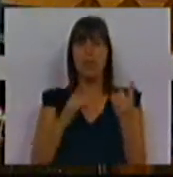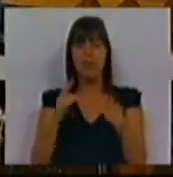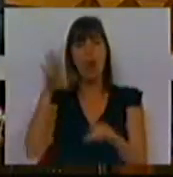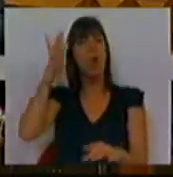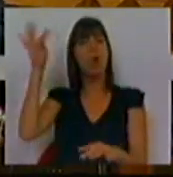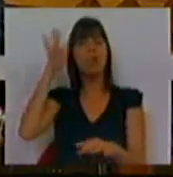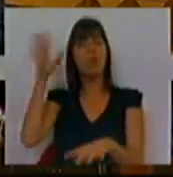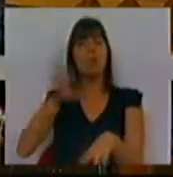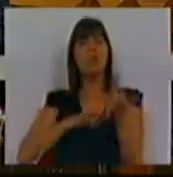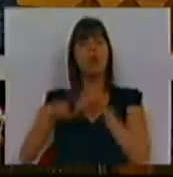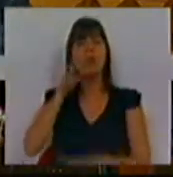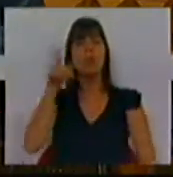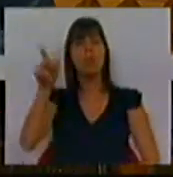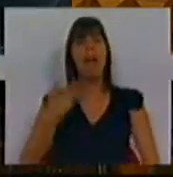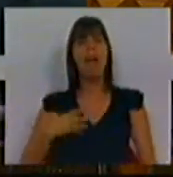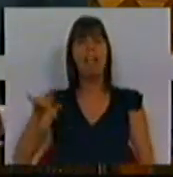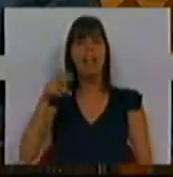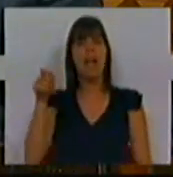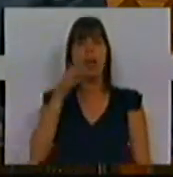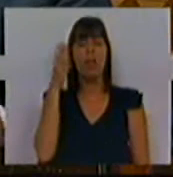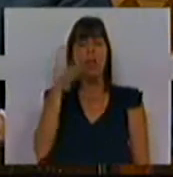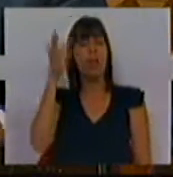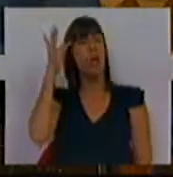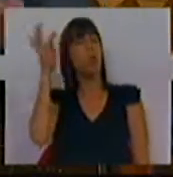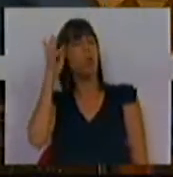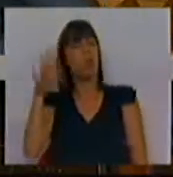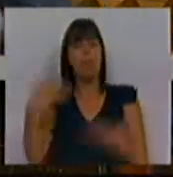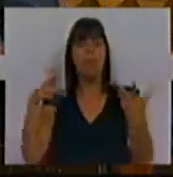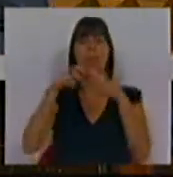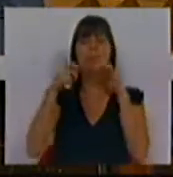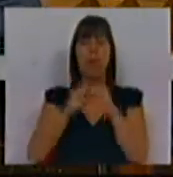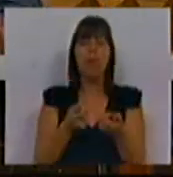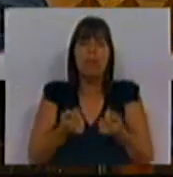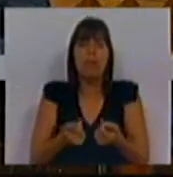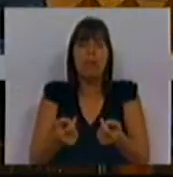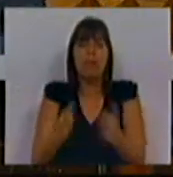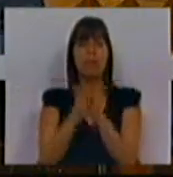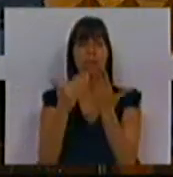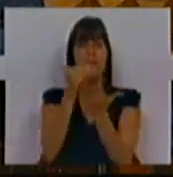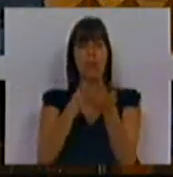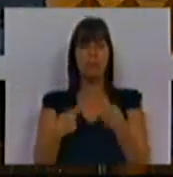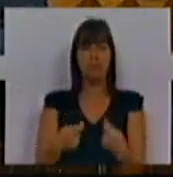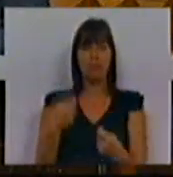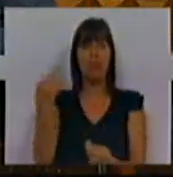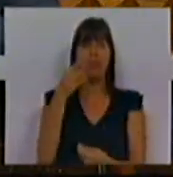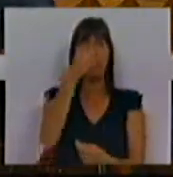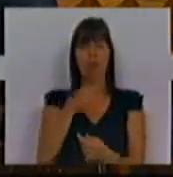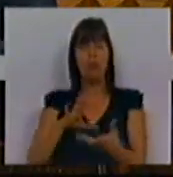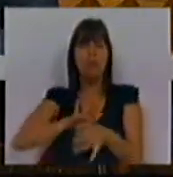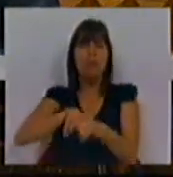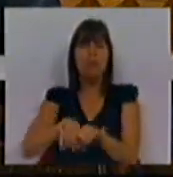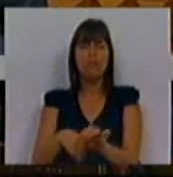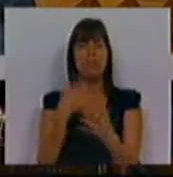utopia que o deputado Adriano Rafael Moreira aqui referiu. Problemas sucessivos nos cadernos de encargos no Porto, uma